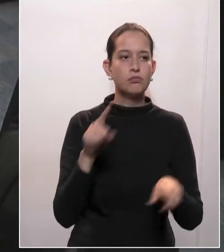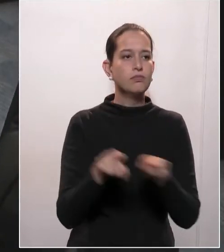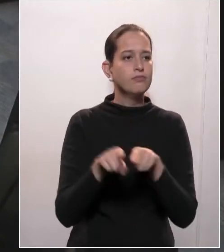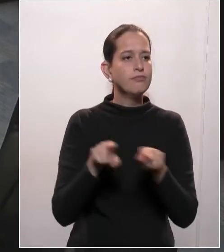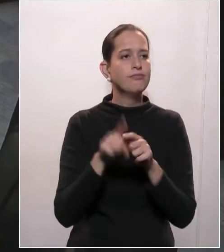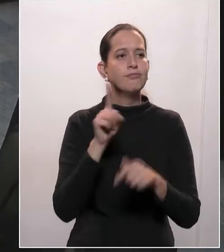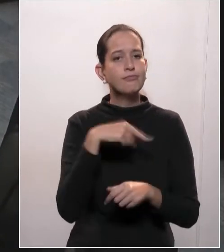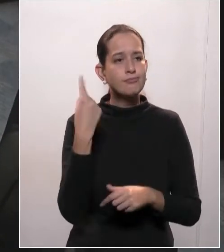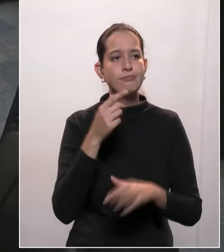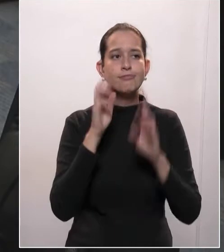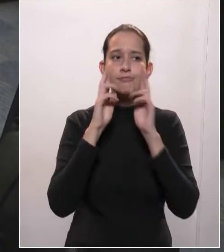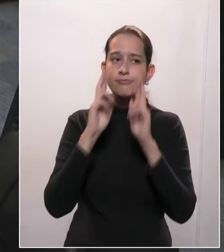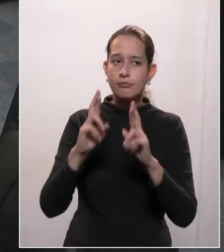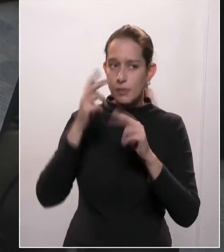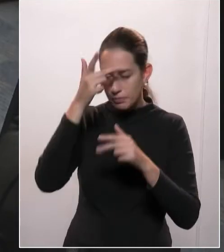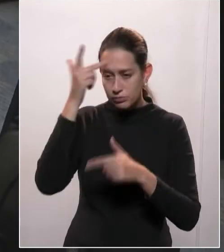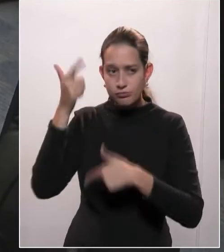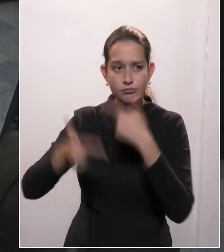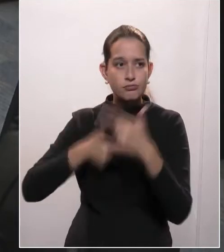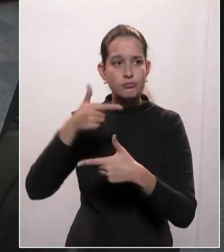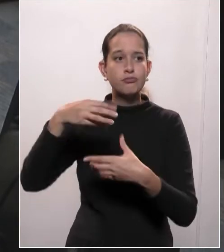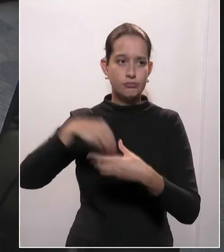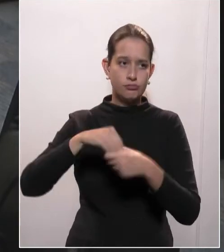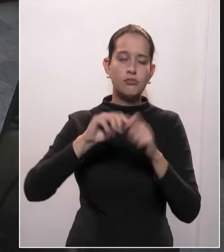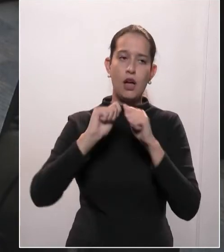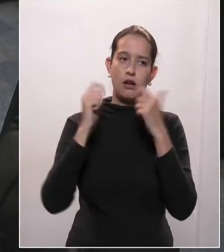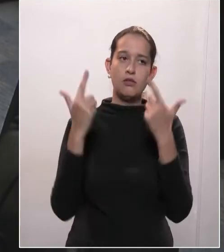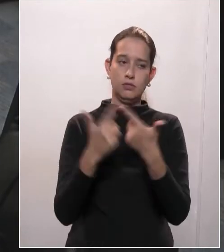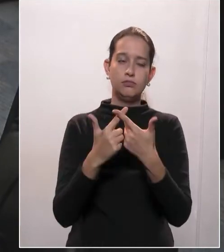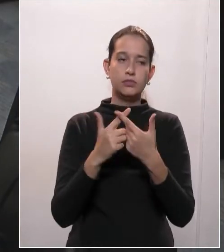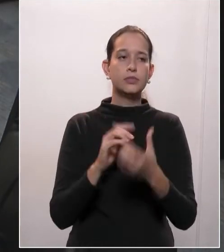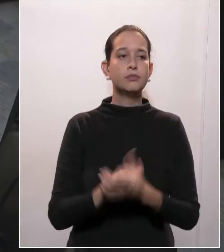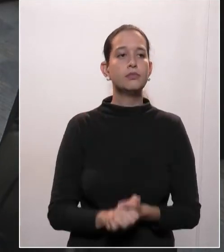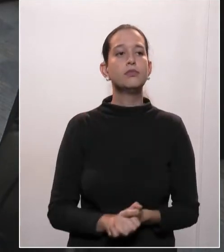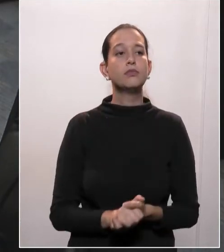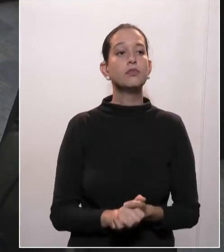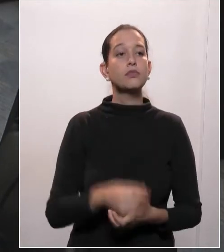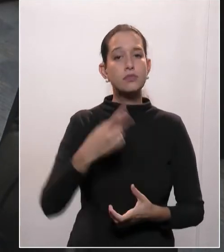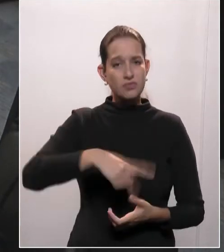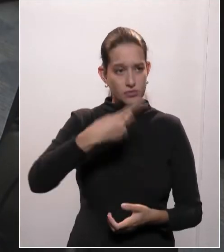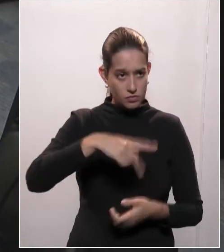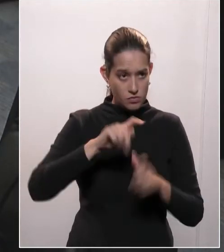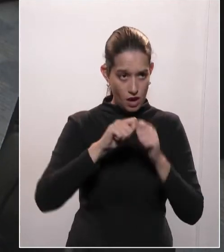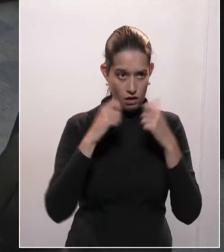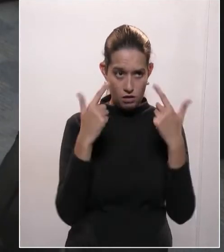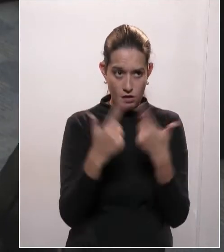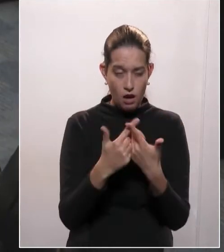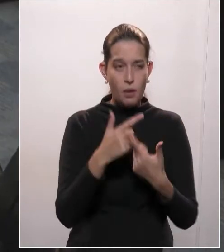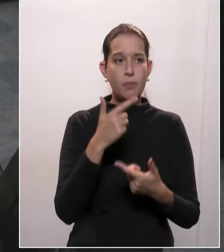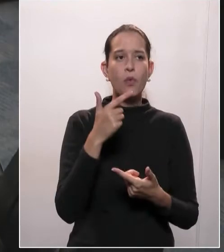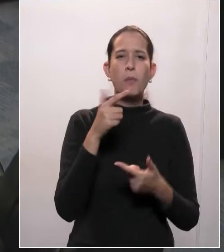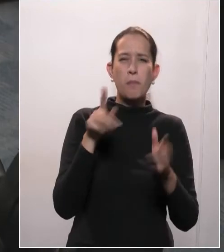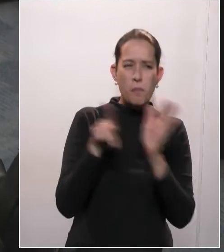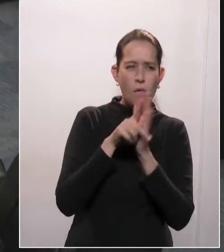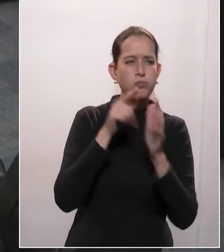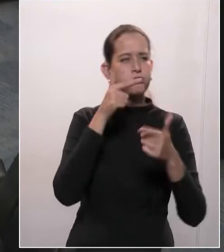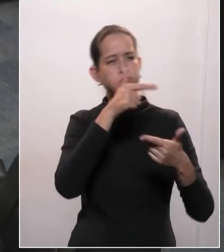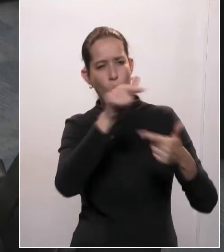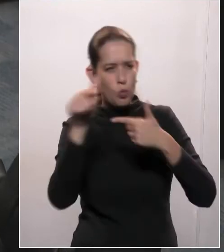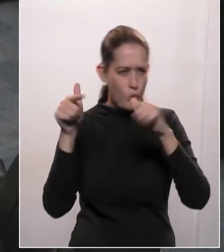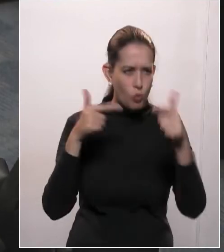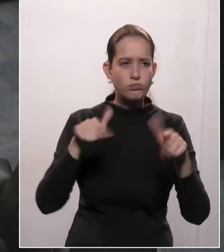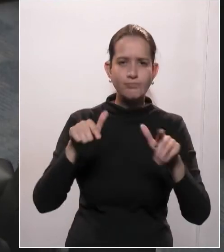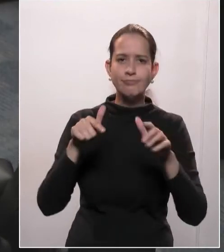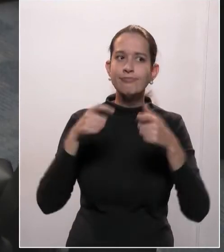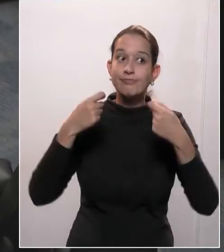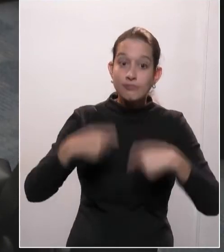da Assembleia. A Assembleia e outras instituições têm que tomar essa postura para a gente evitar